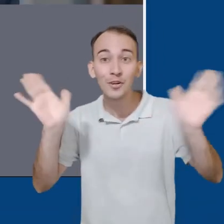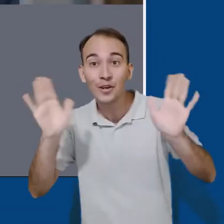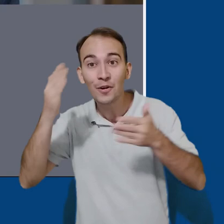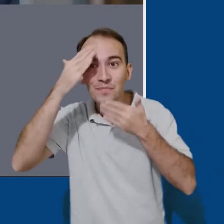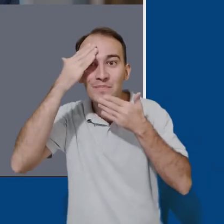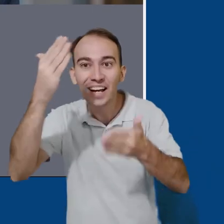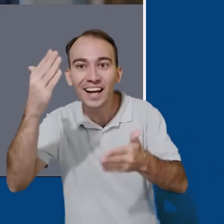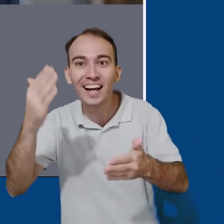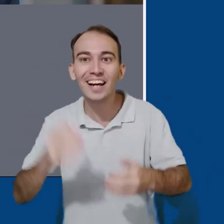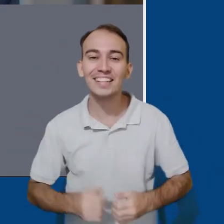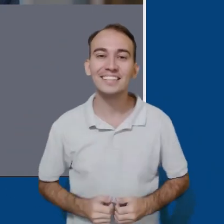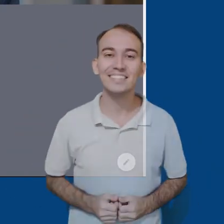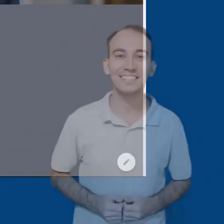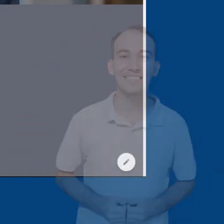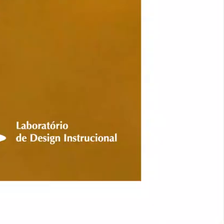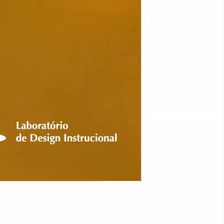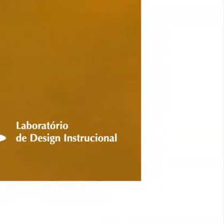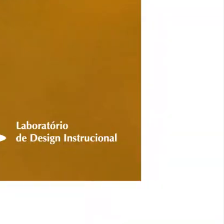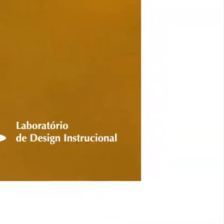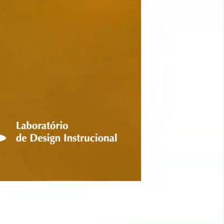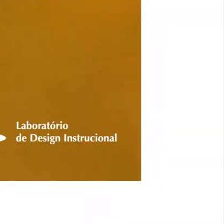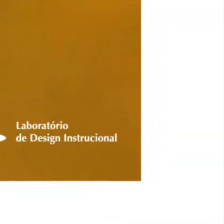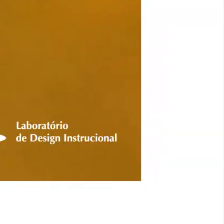Obrigado, e até o próximo vídeo.